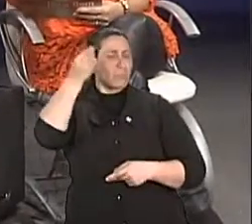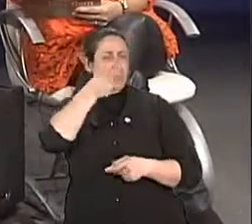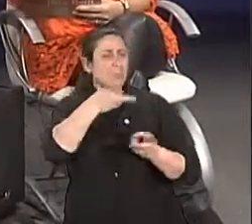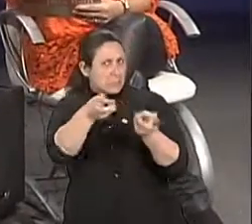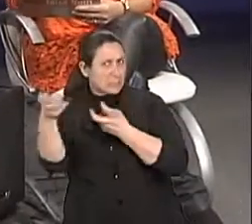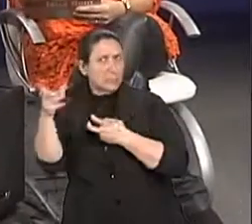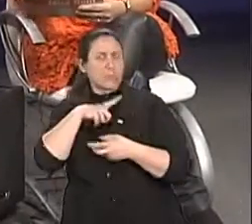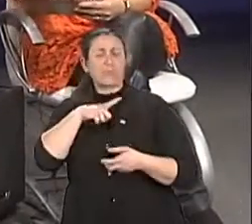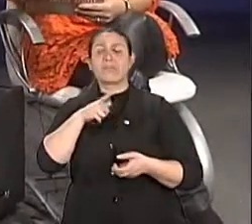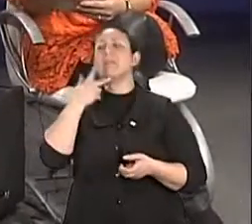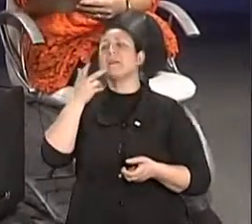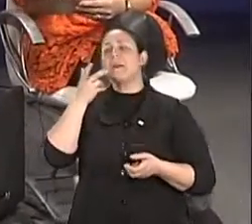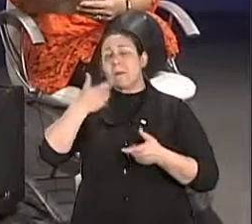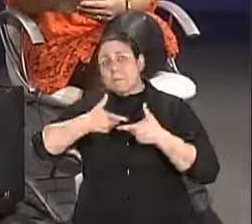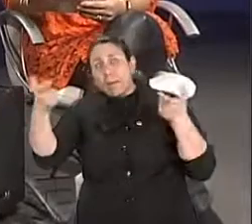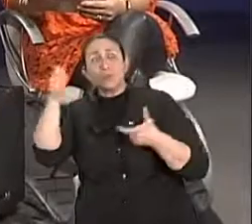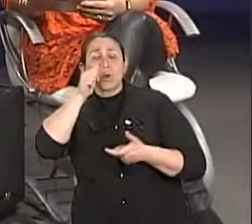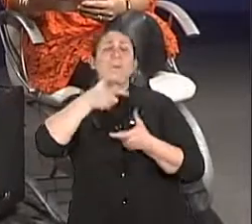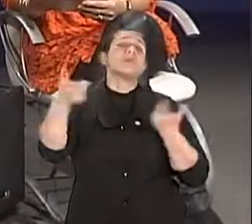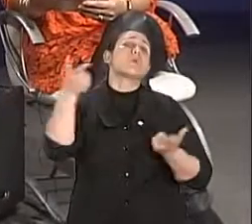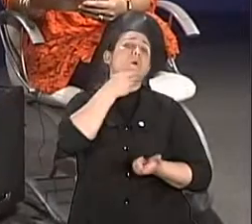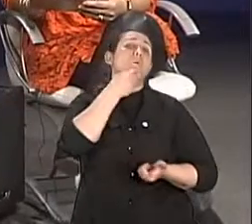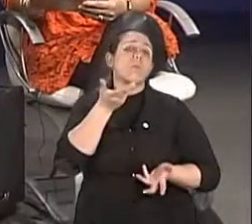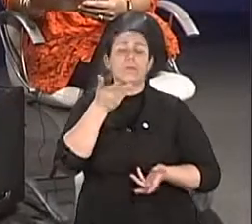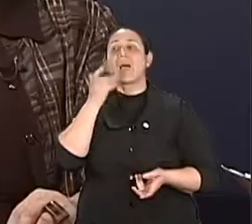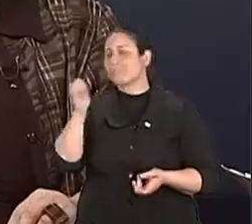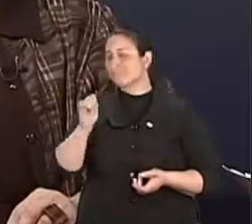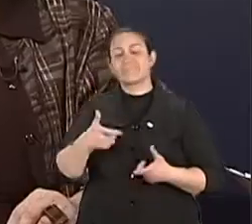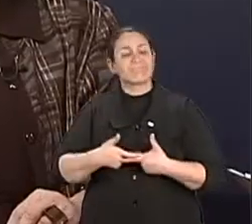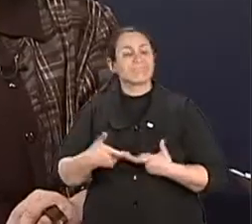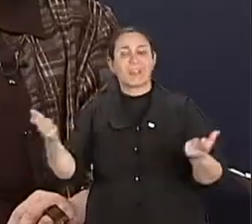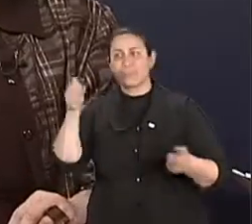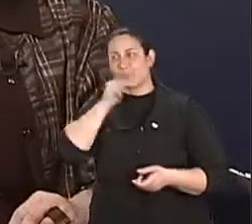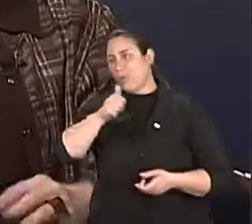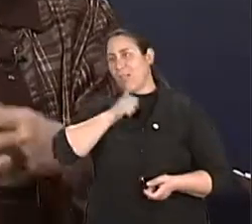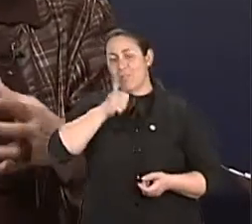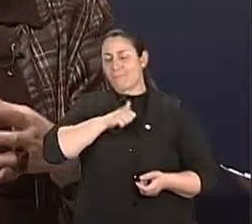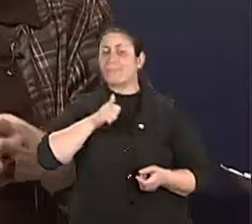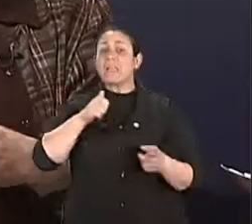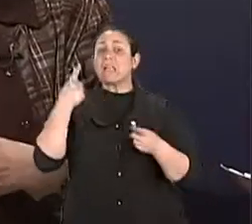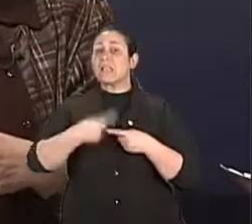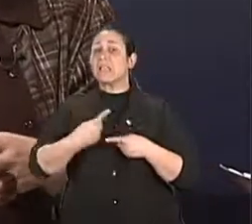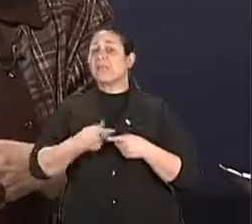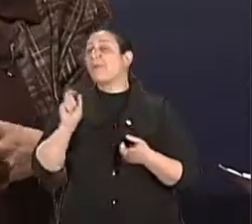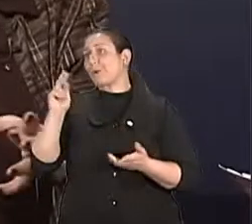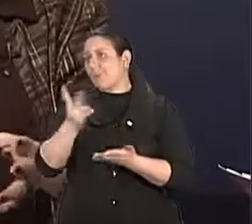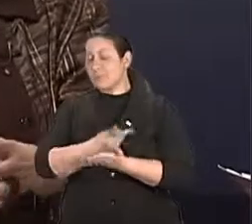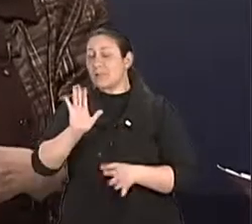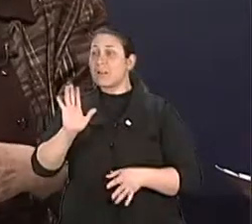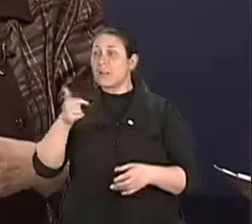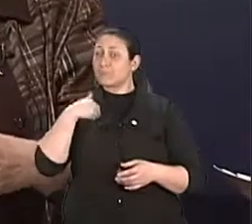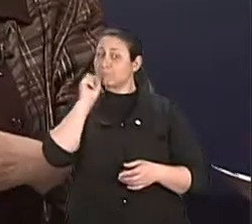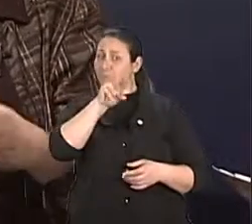Mais as mulheres, né? Sim. As mulheres ficam no desconforto. Se mexem. Se mexem porque hoje elas